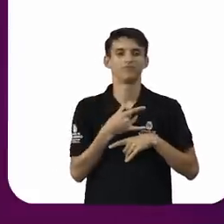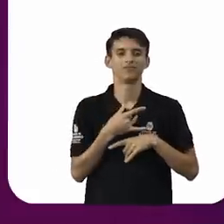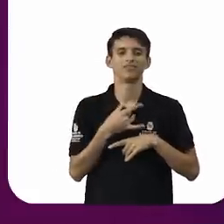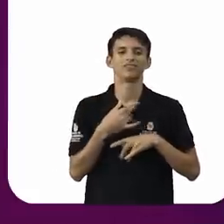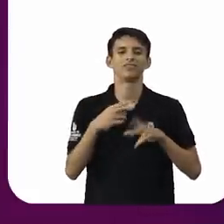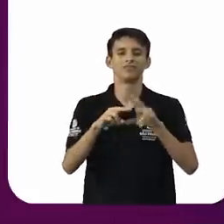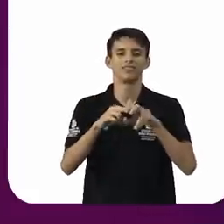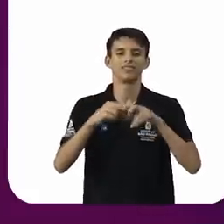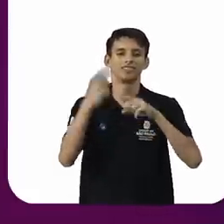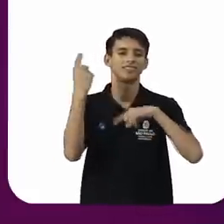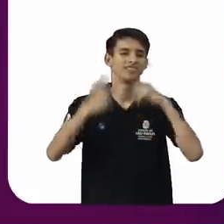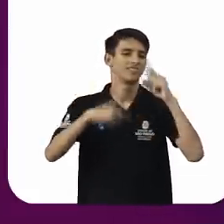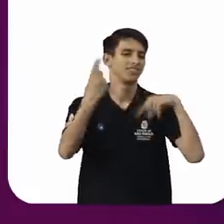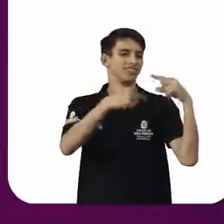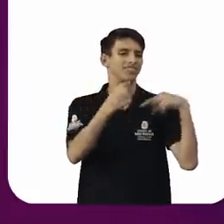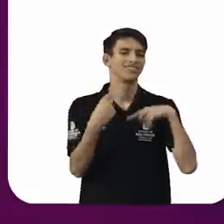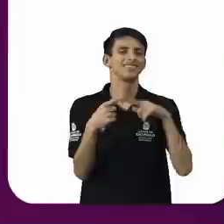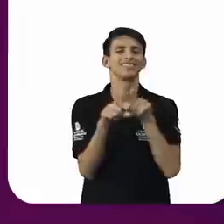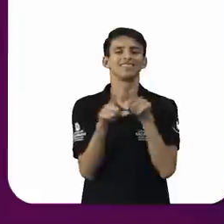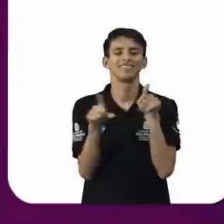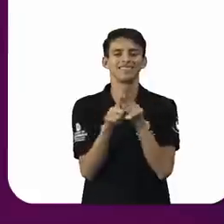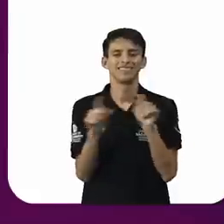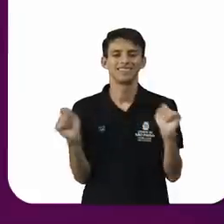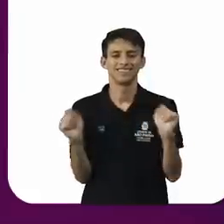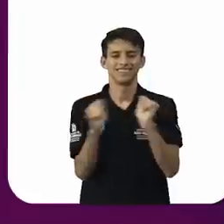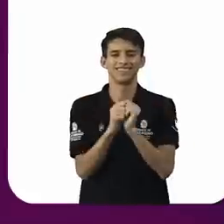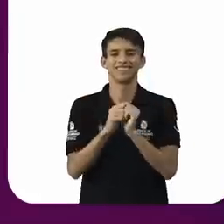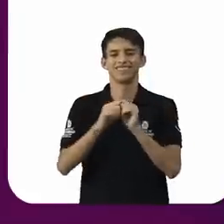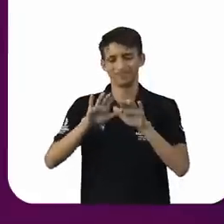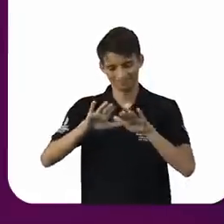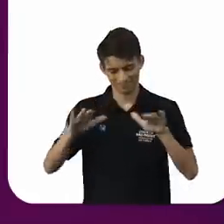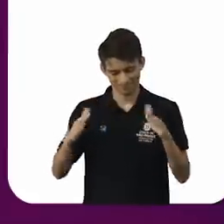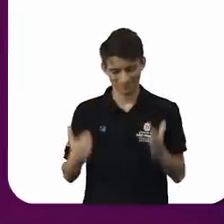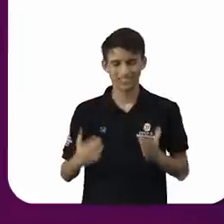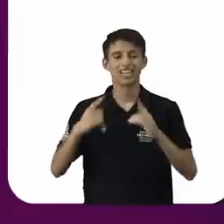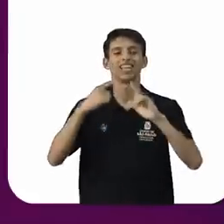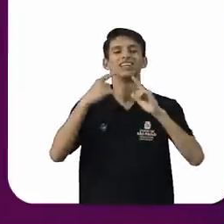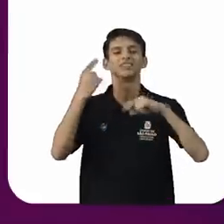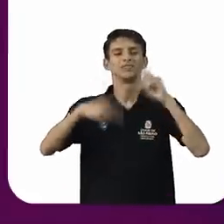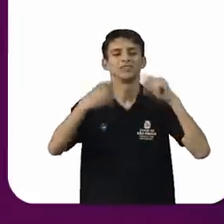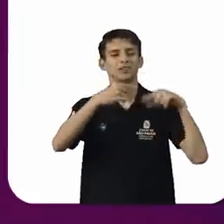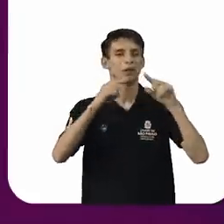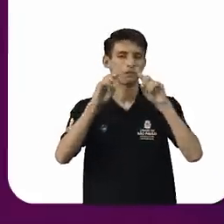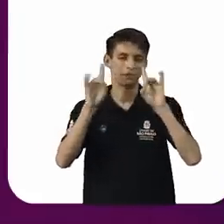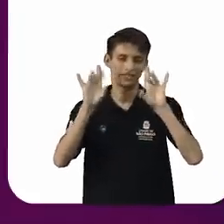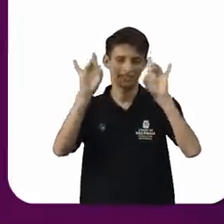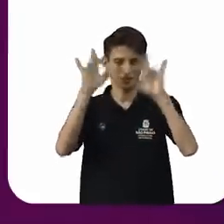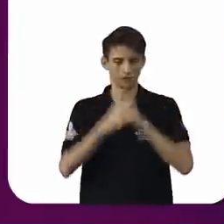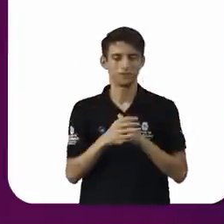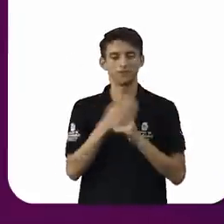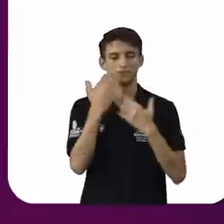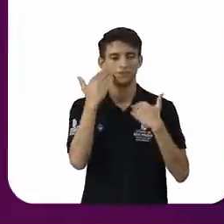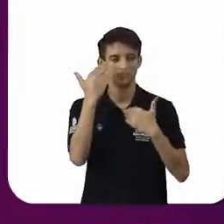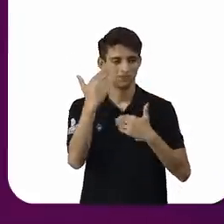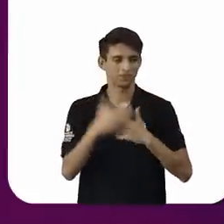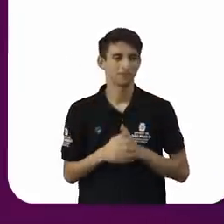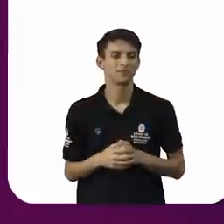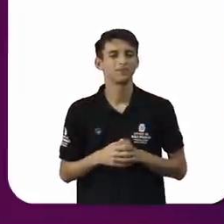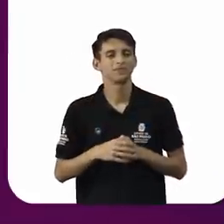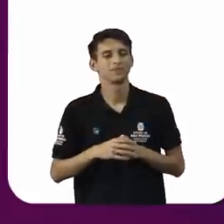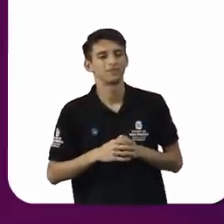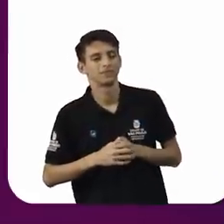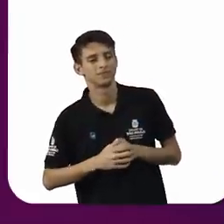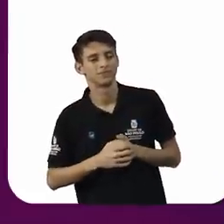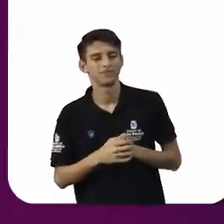pelo debate, e sobretudo quando eu estou à mesa, com essas pessoas tão especiais. Muito obrigado. Perfeito. Pai